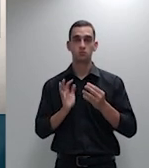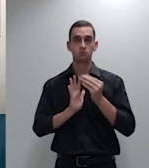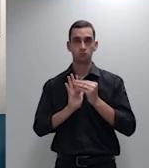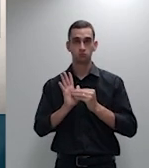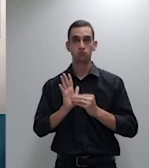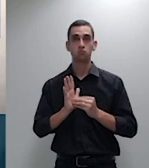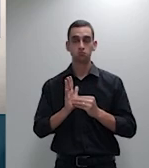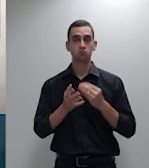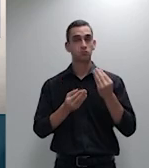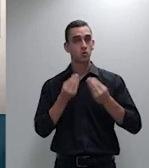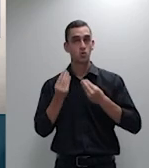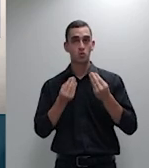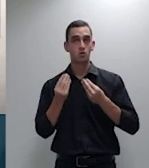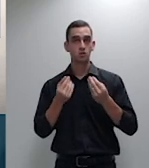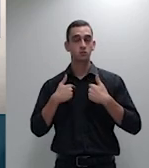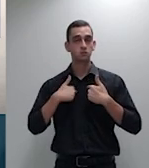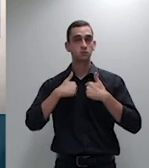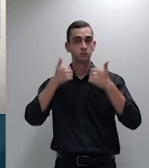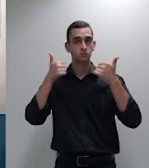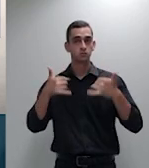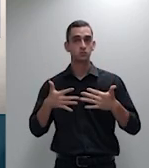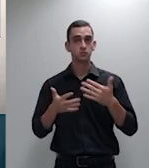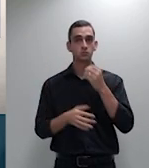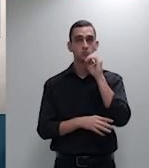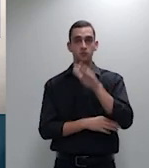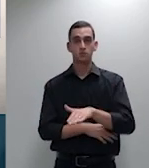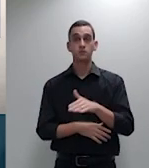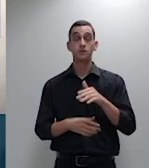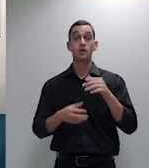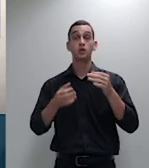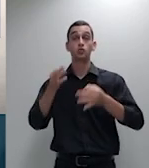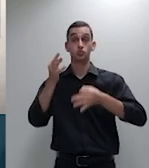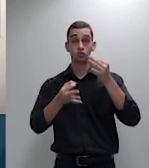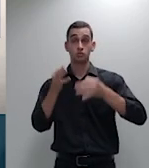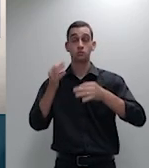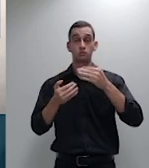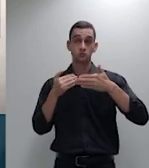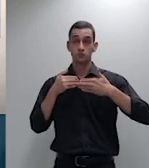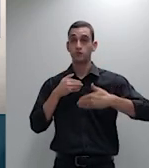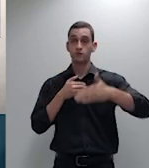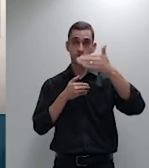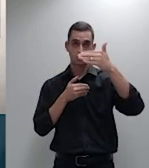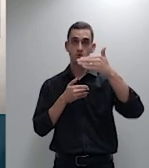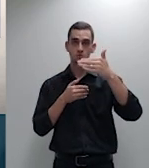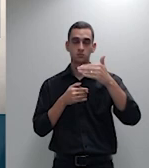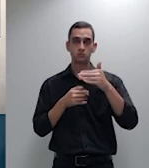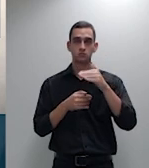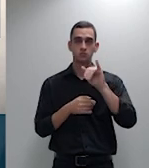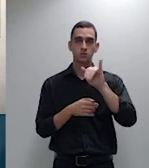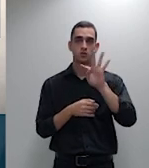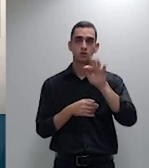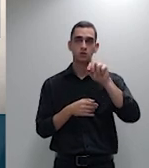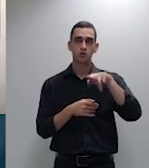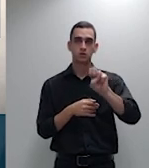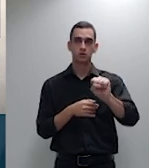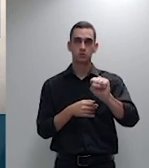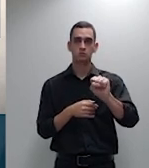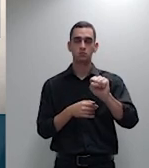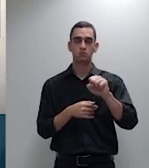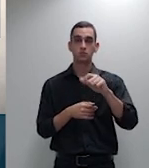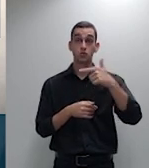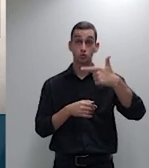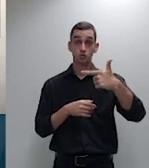boa tarde eu chamo a julgamento os itens dois a quatro da